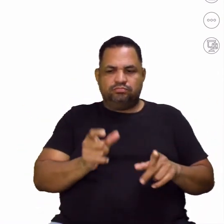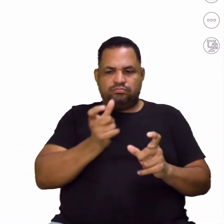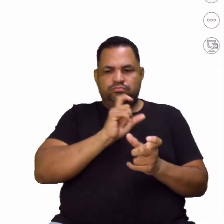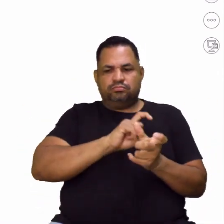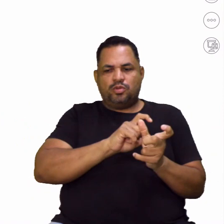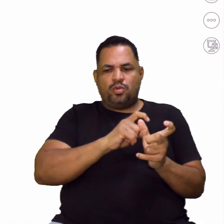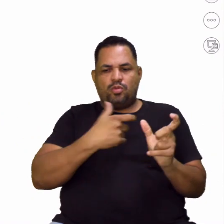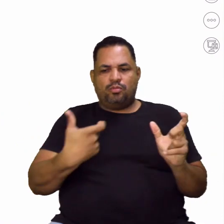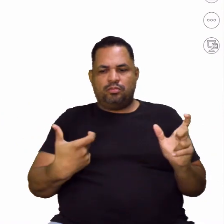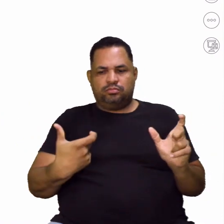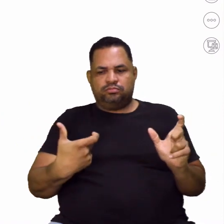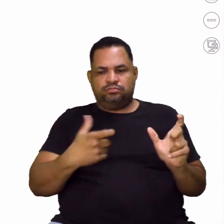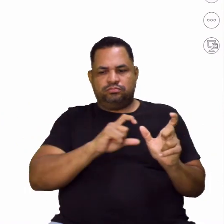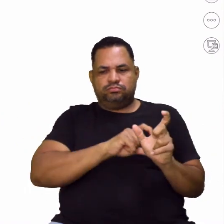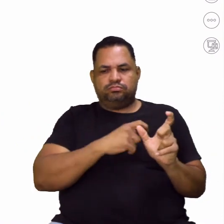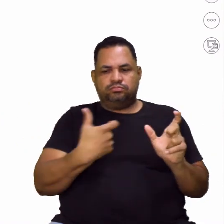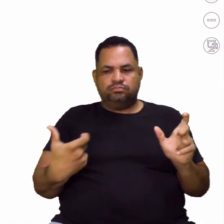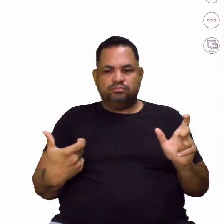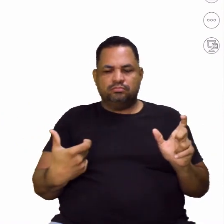oposição.